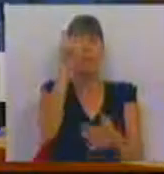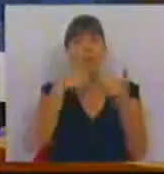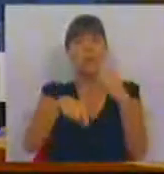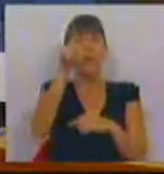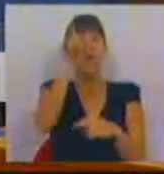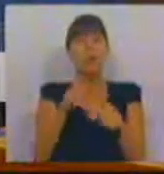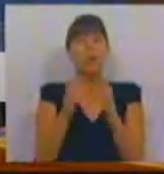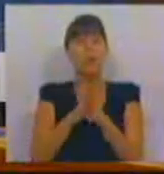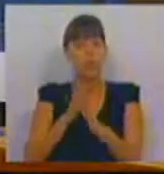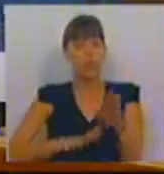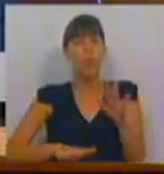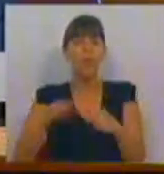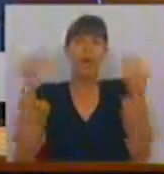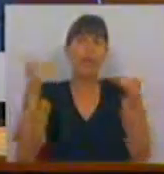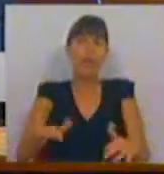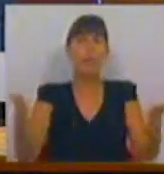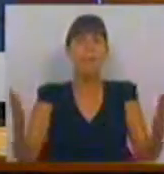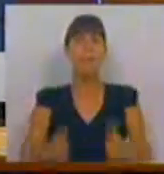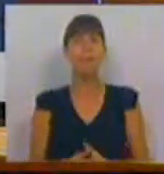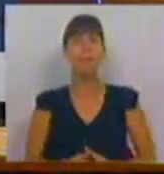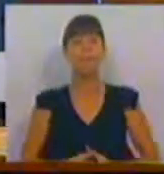tudo o que faz está mal.